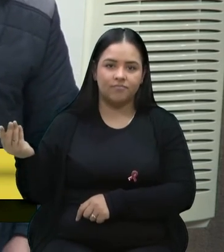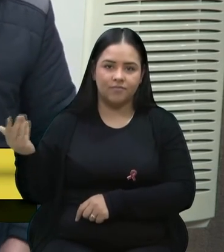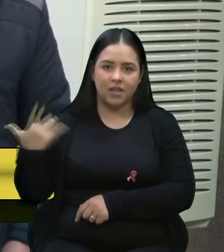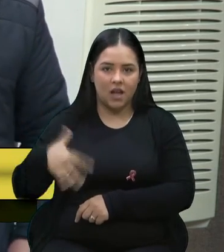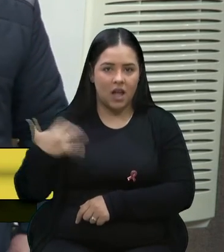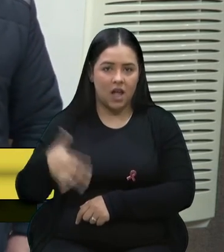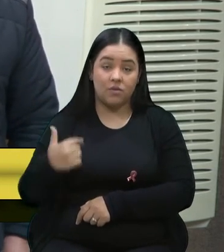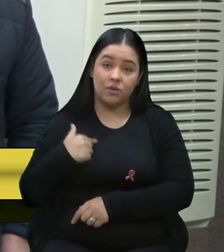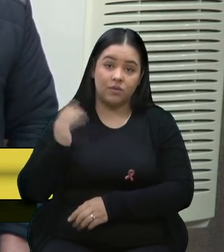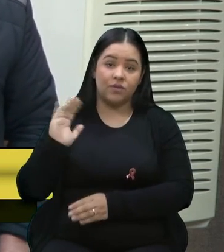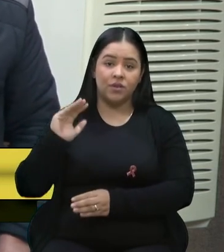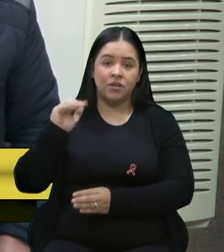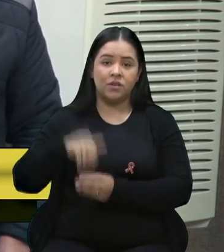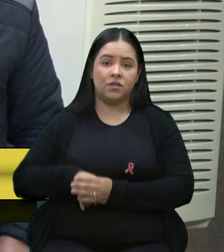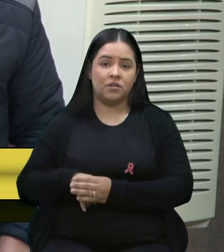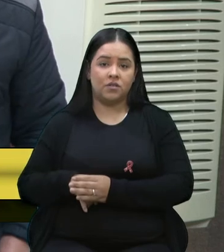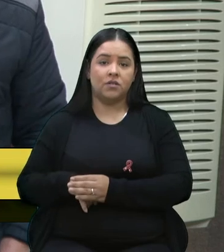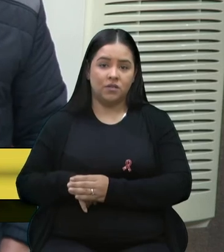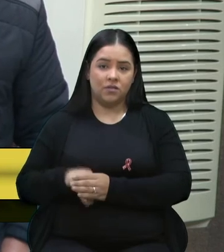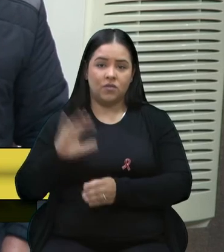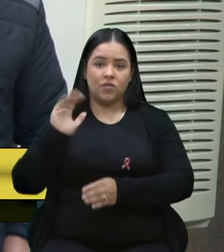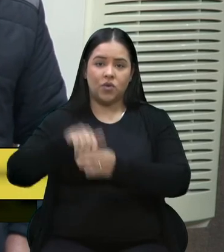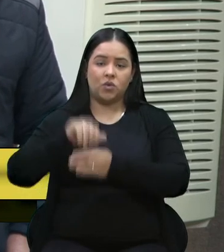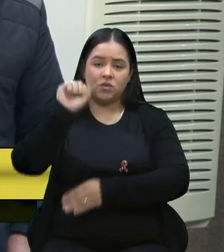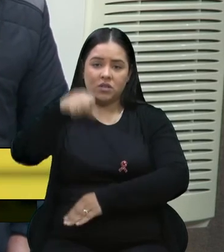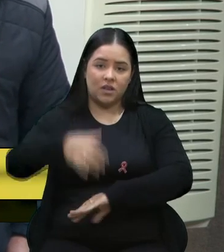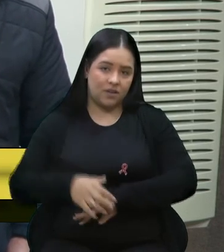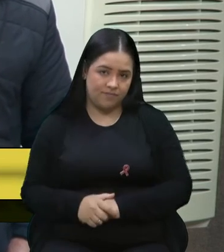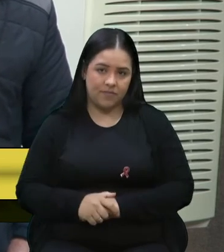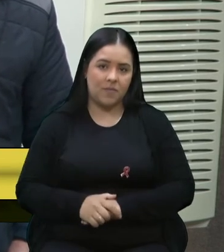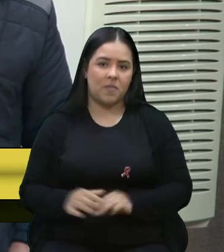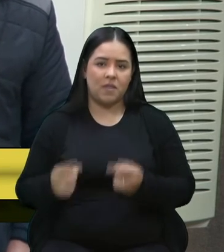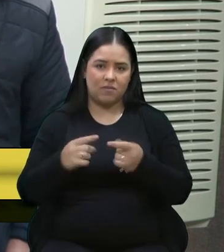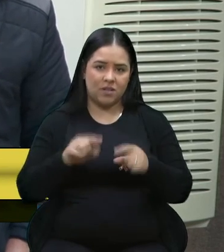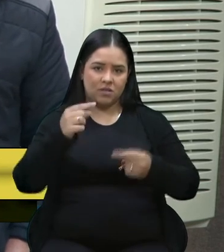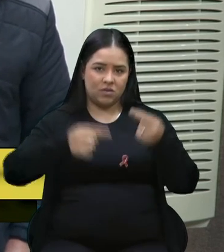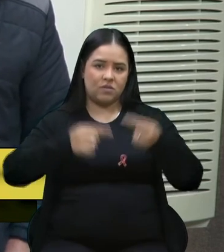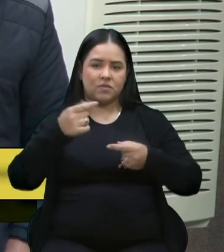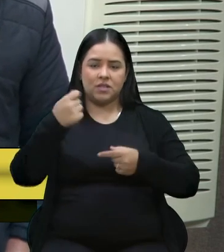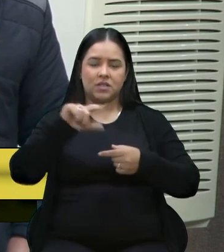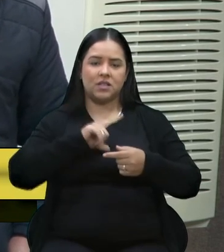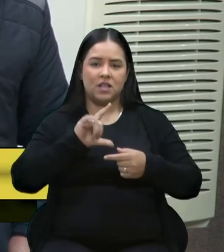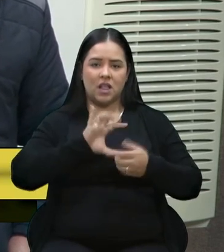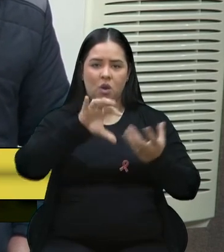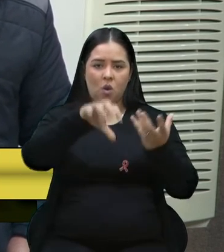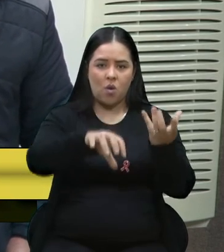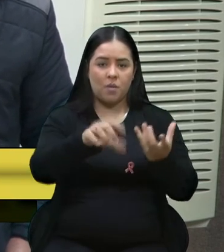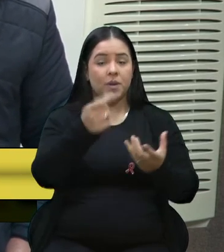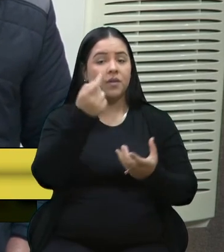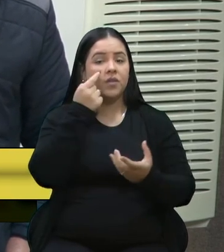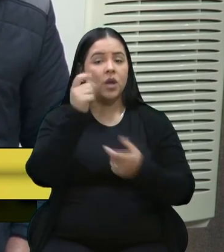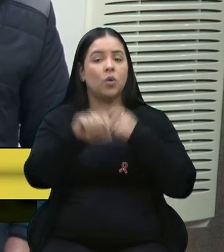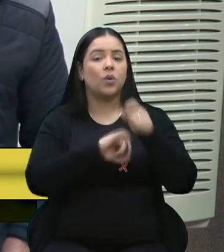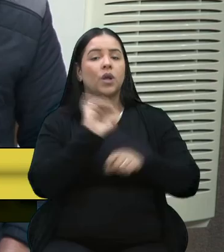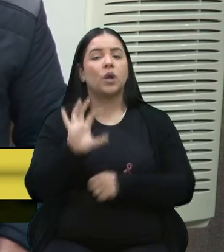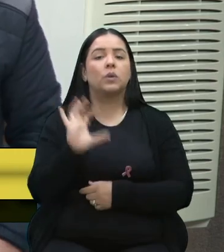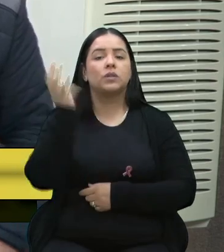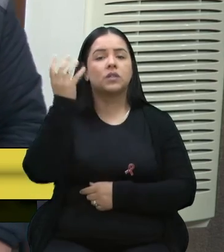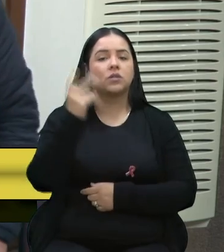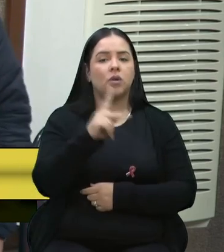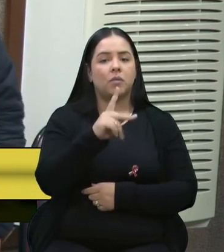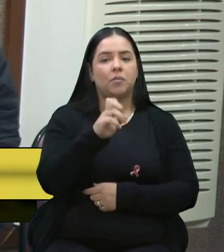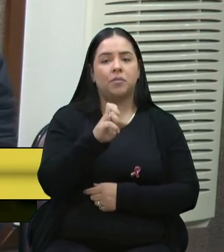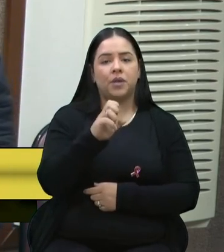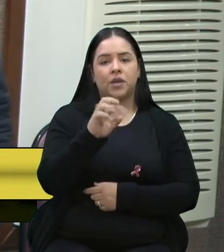discussão é mais adiante. Precisa ser no Congresso Nacional para ver o que está acontecendo com a Petrobras.